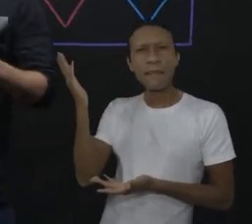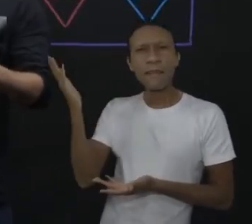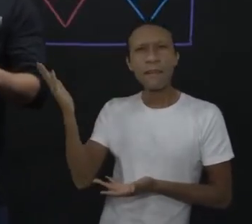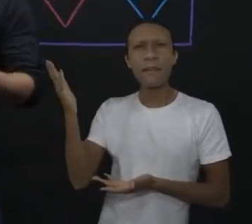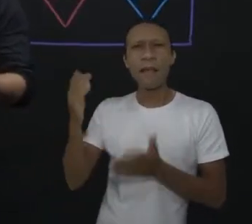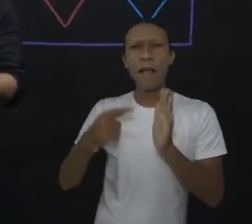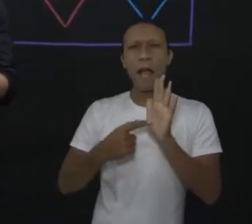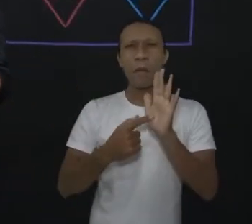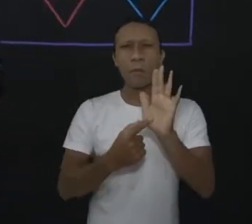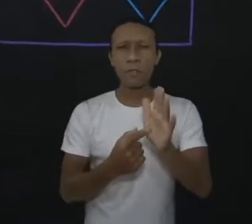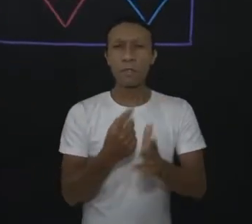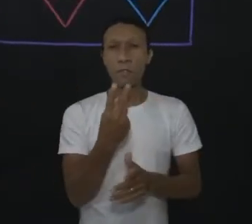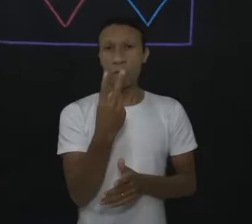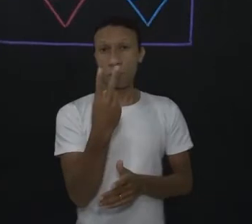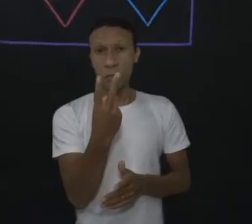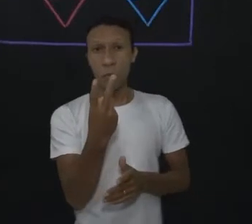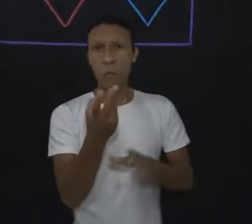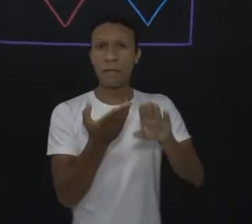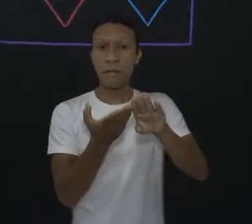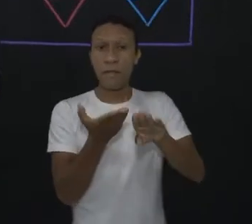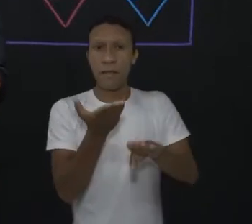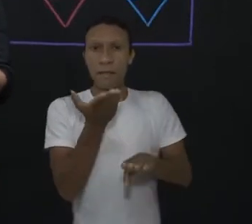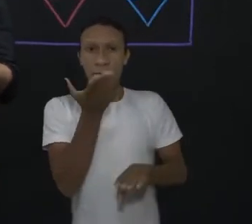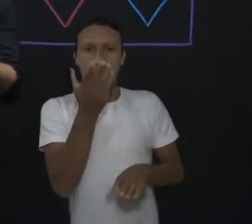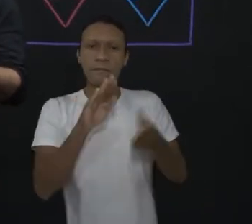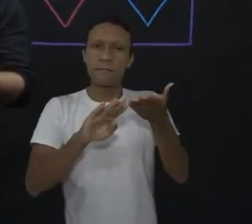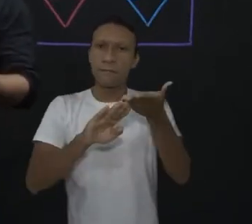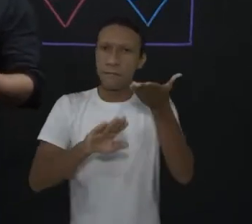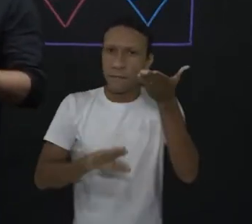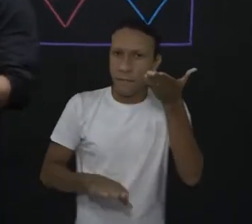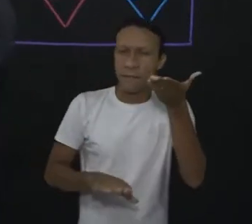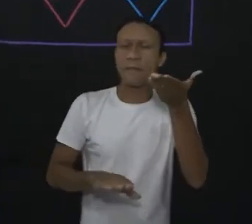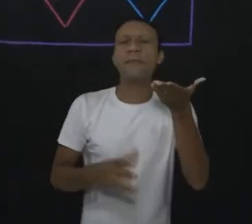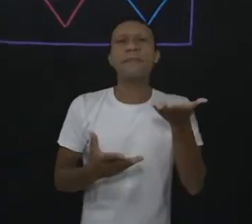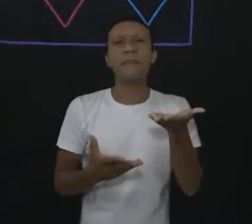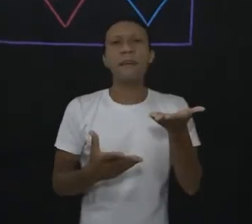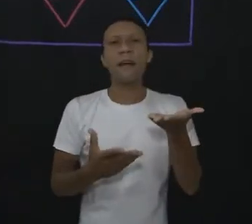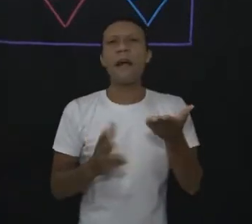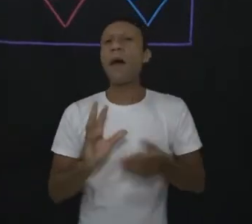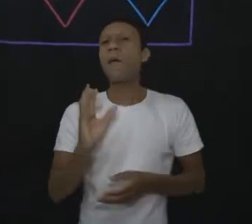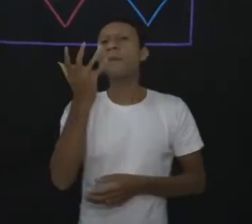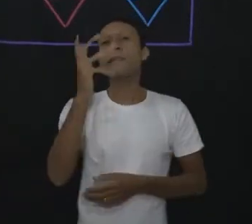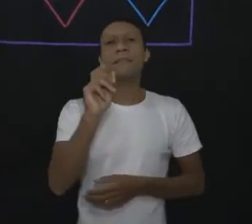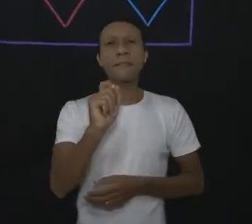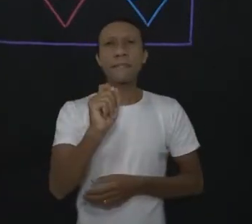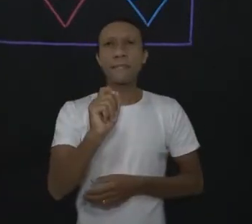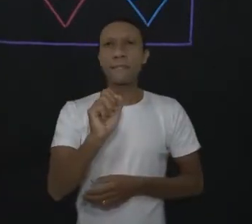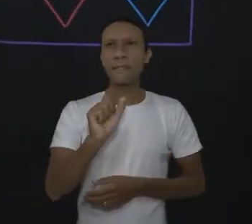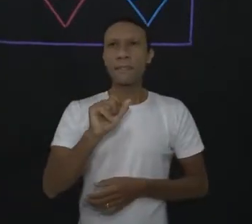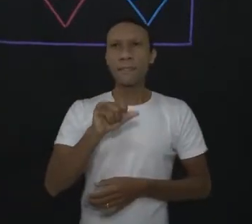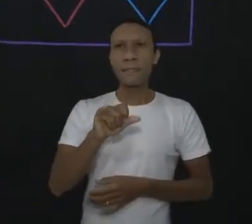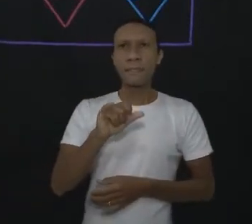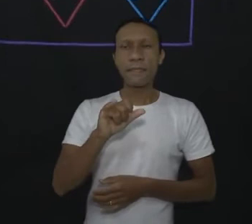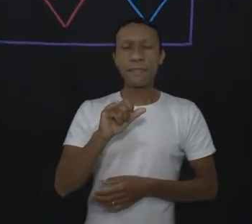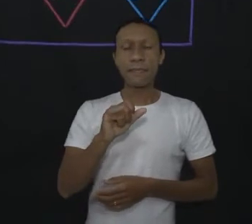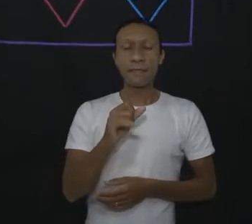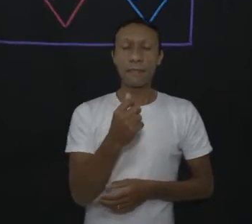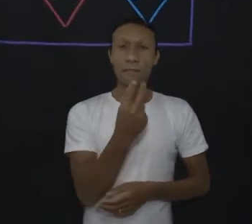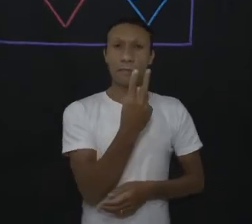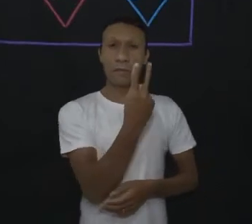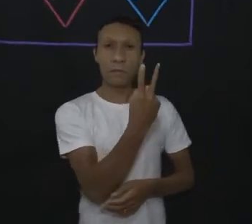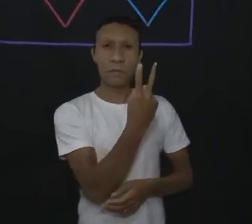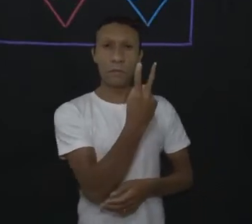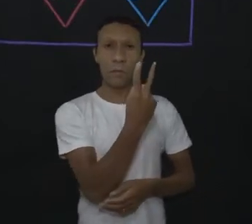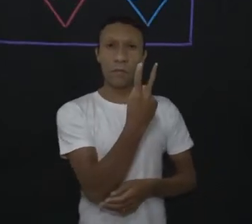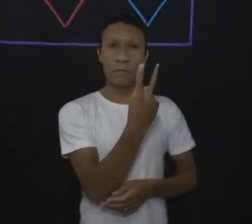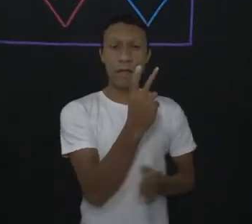Representando duas grandezas diretamente proporcionais, o que acontece? Se aqui embaixo, para passar de